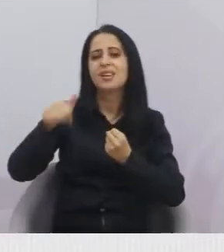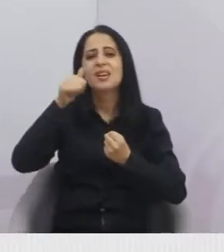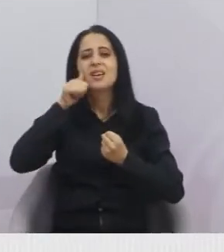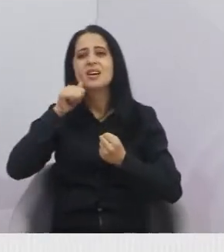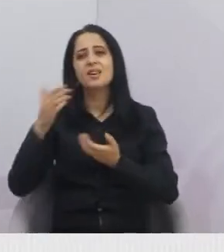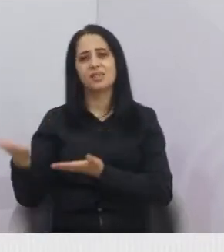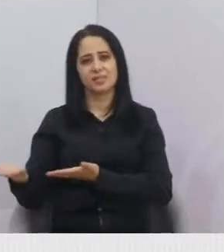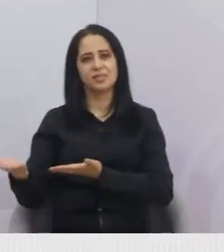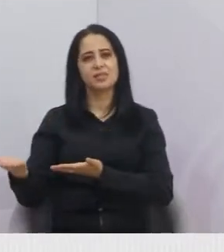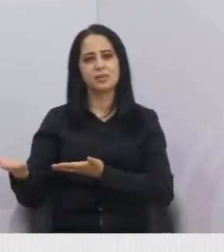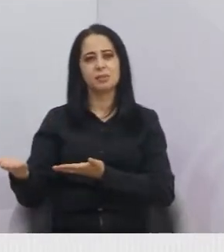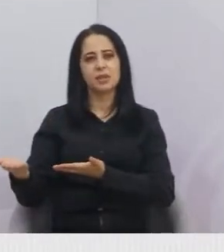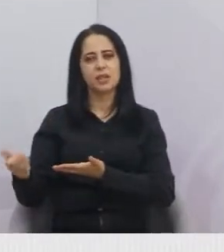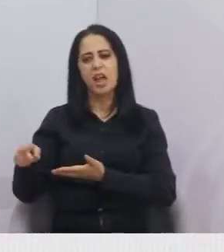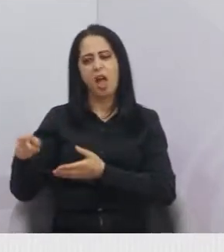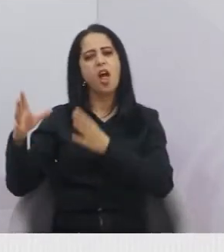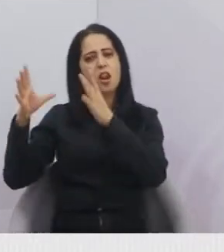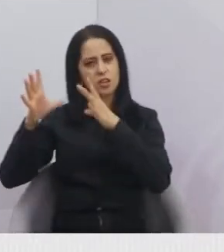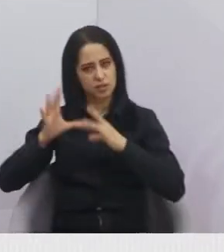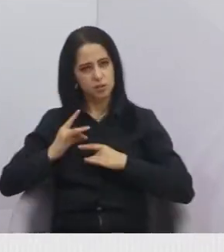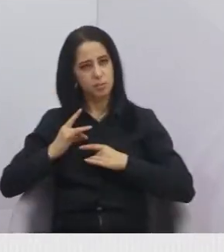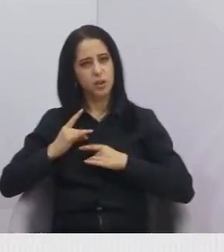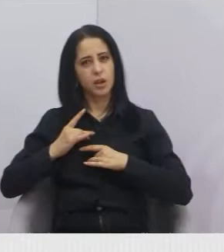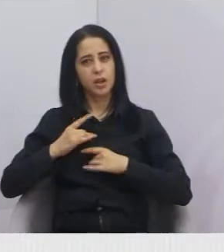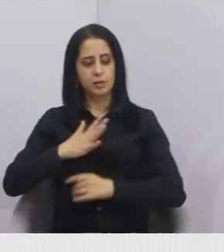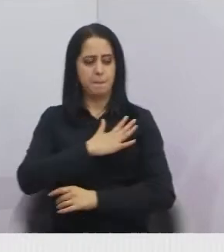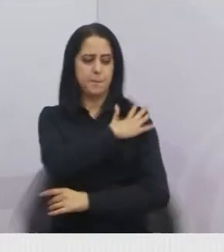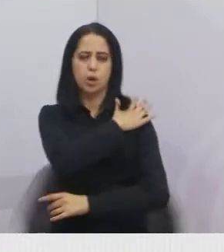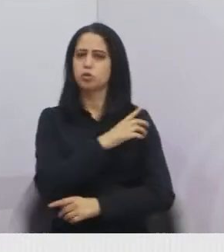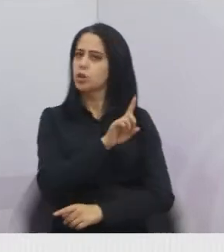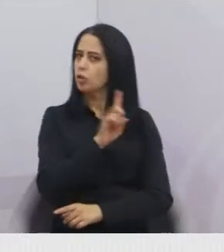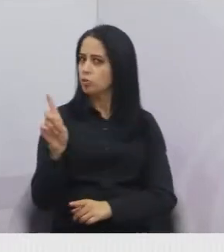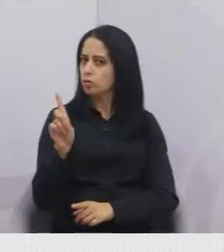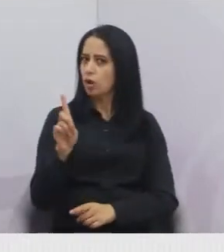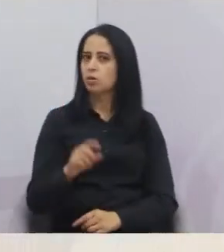algo para essas meninas. Elas merecem. Diga não ao preconceito.